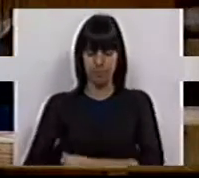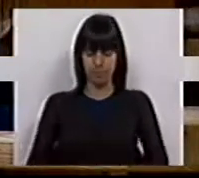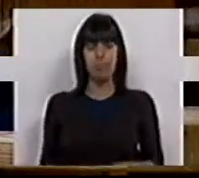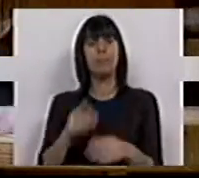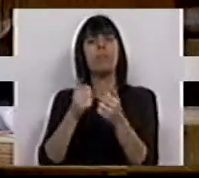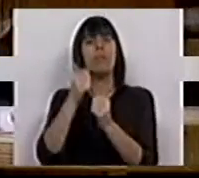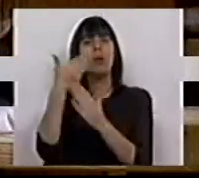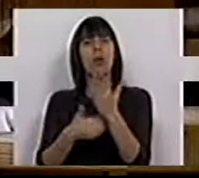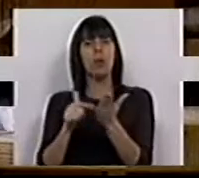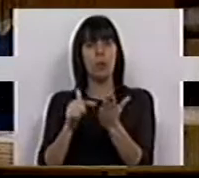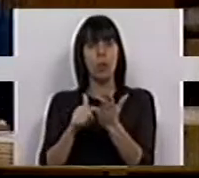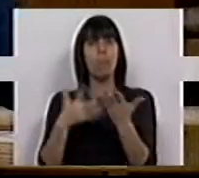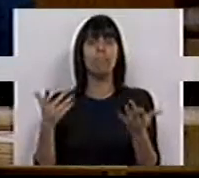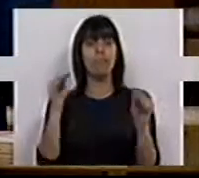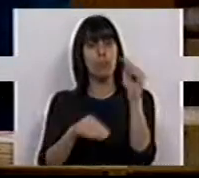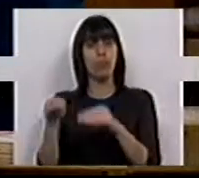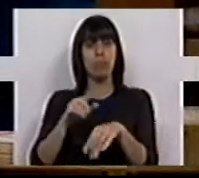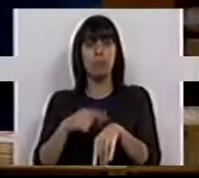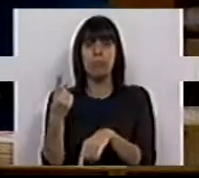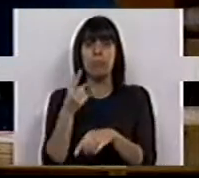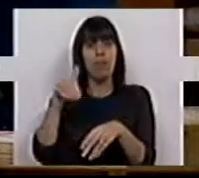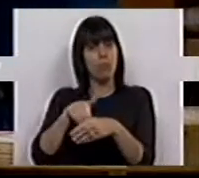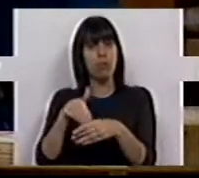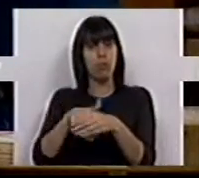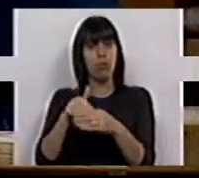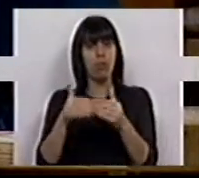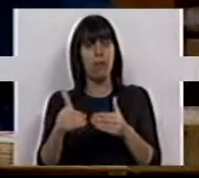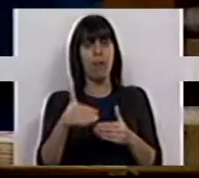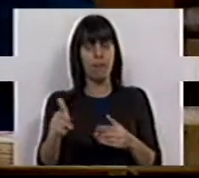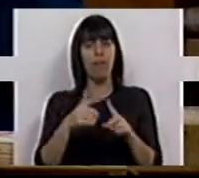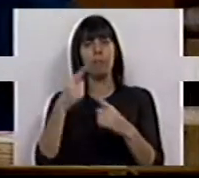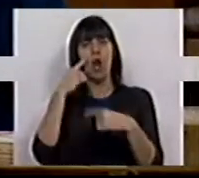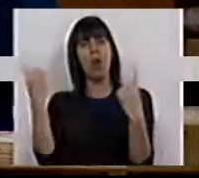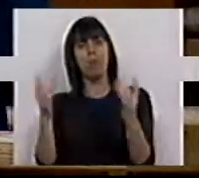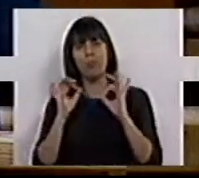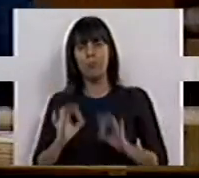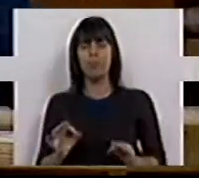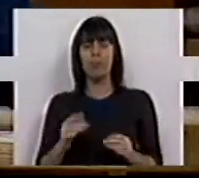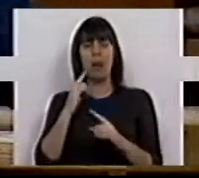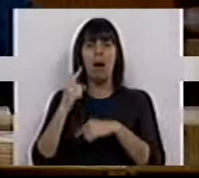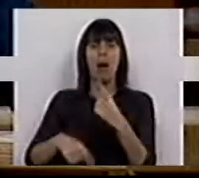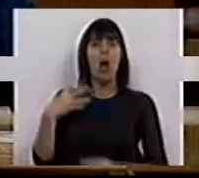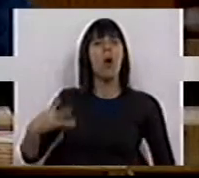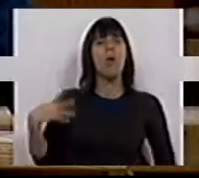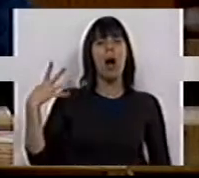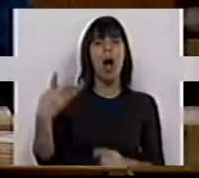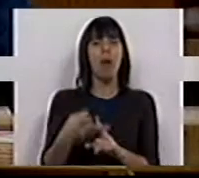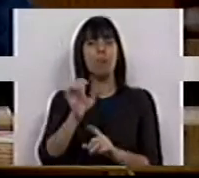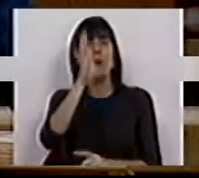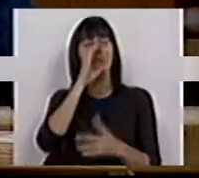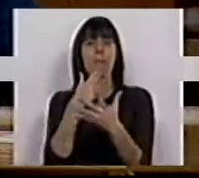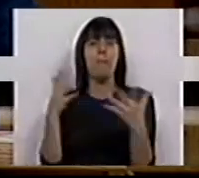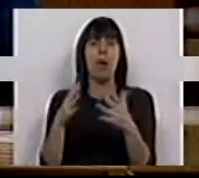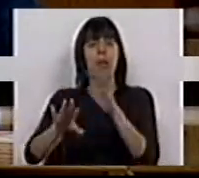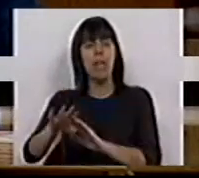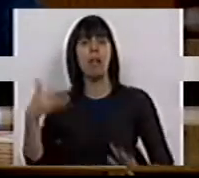O documento que aqui vamos votar dentro de momentos é o espelho fiel do legado de quatro anos do Governo de